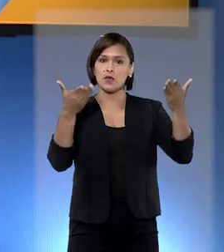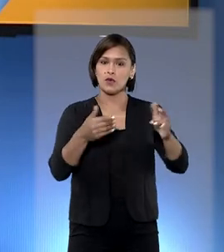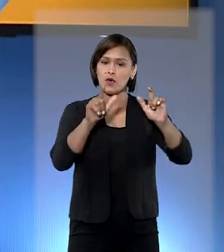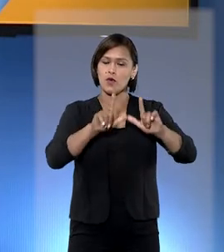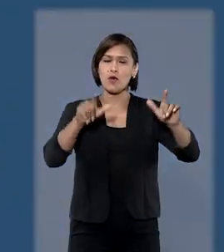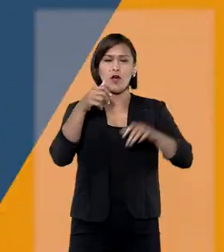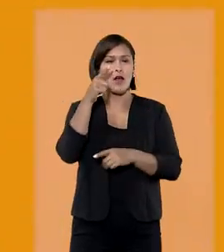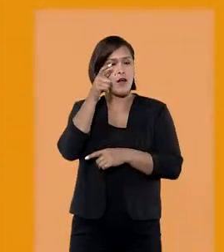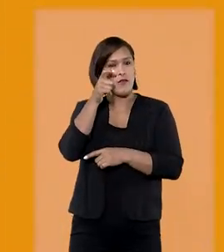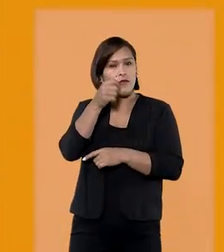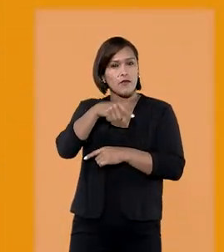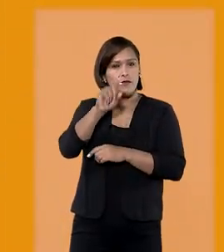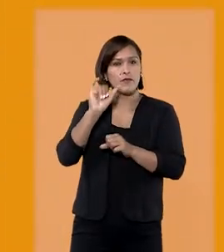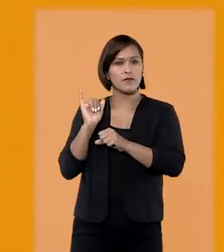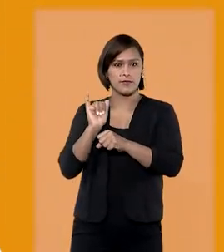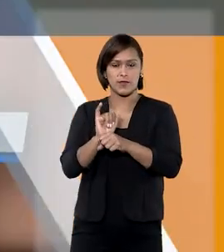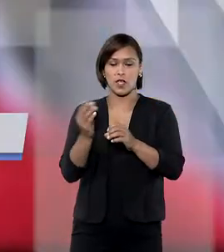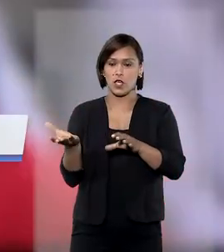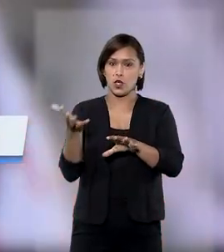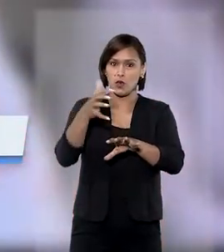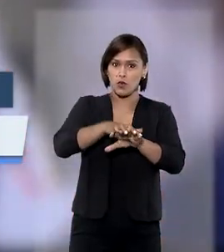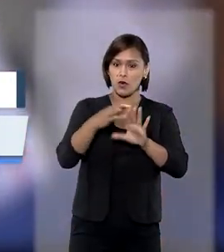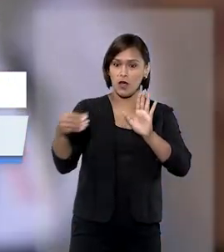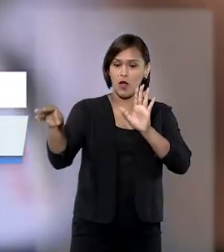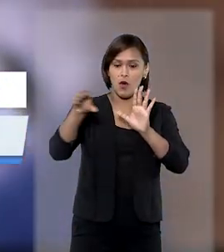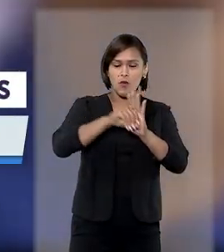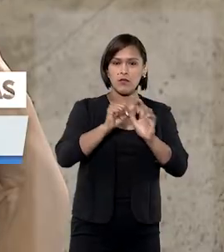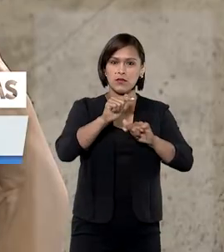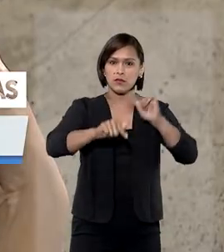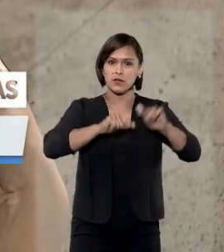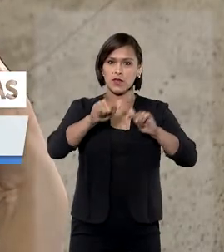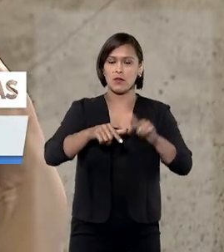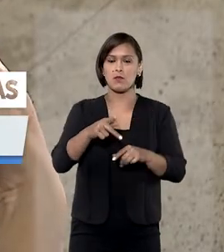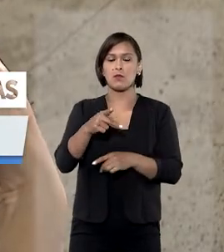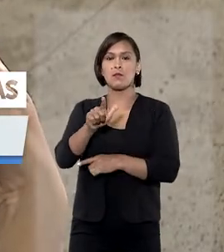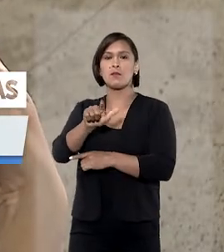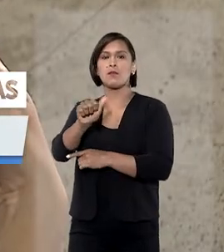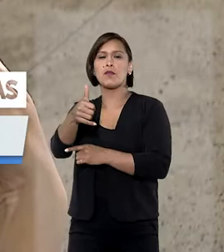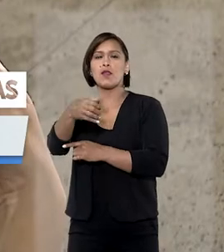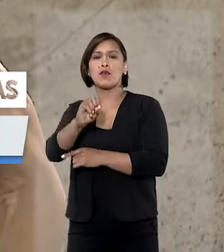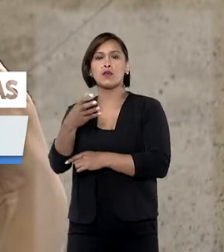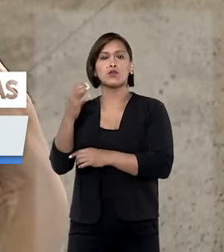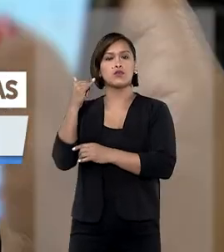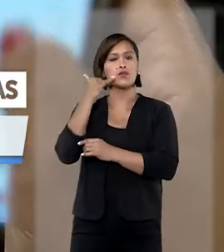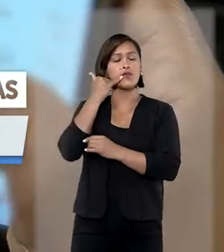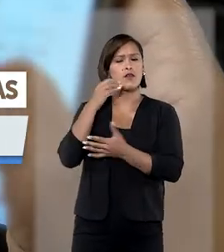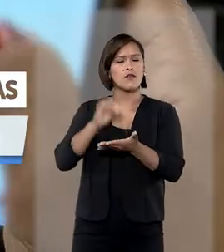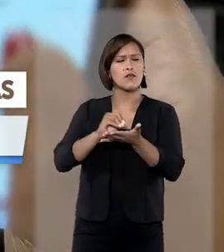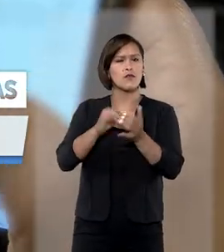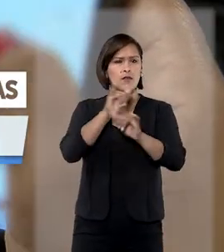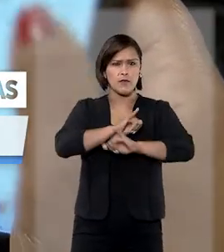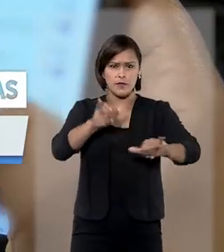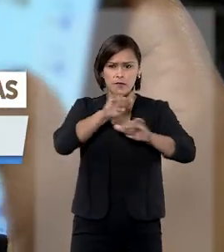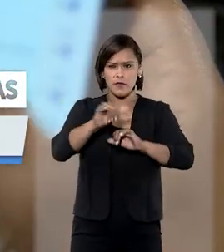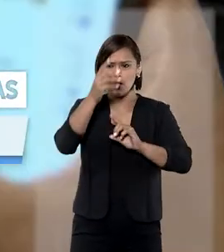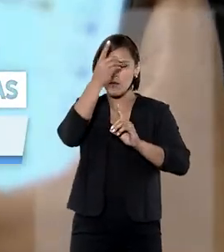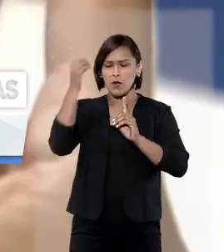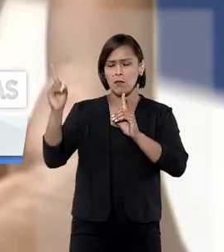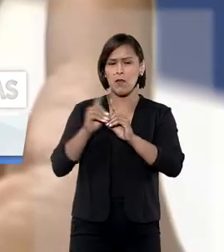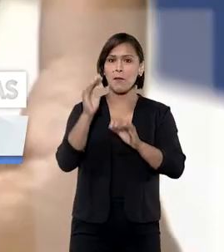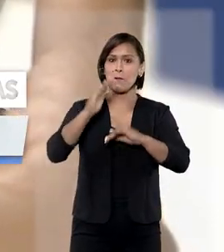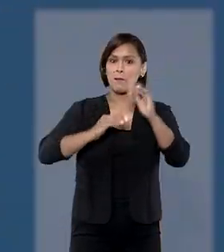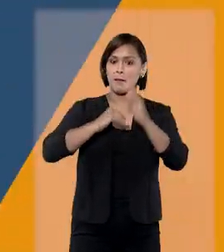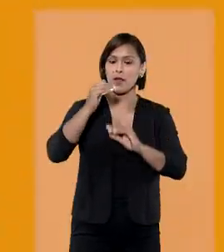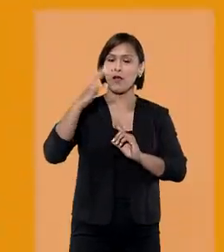hoje você vai ver. Inclusão de novos serviços no plano de celular sem consentimento é considerada